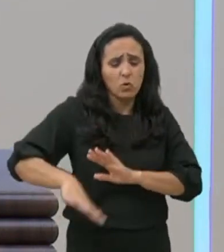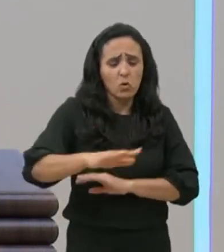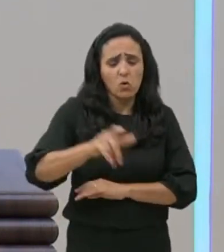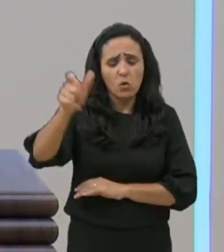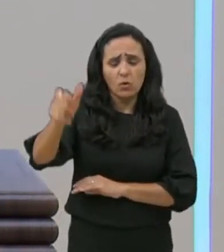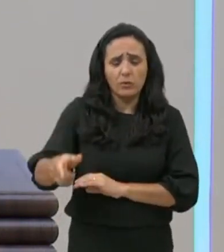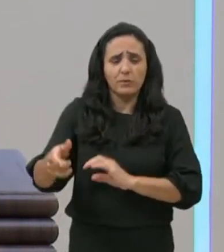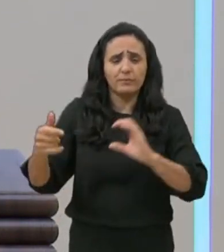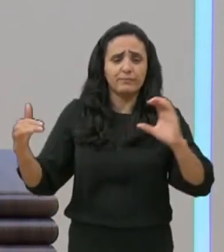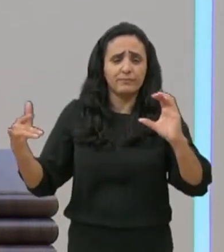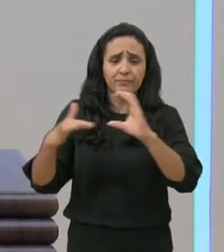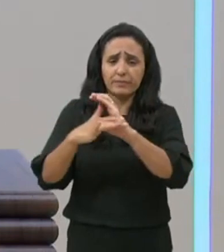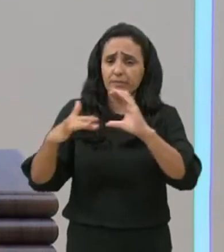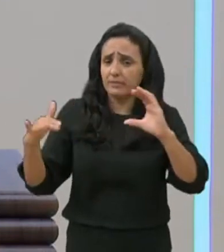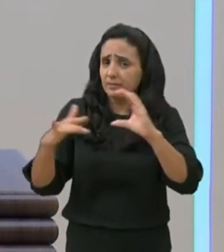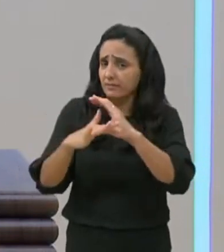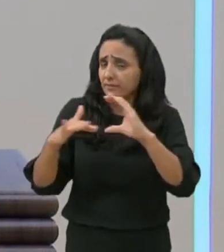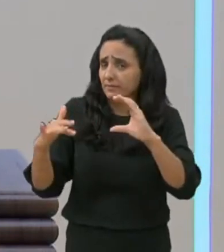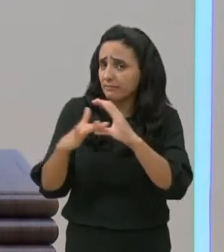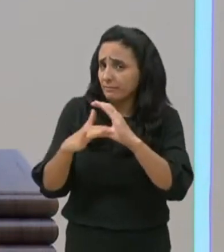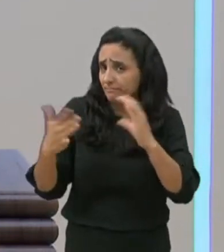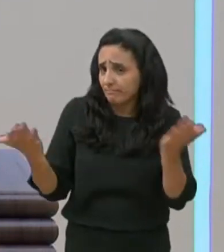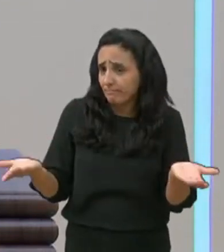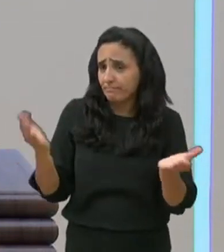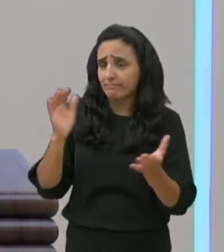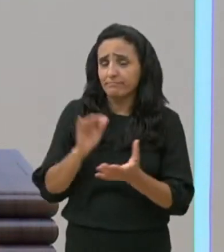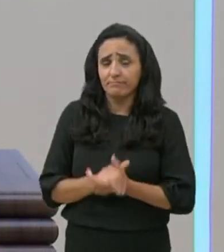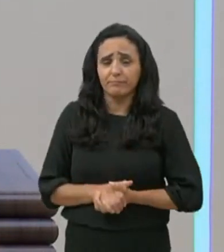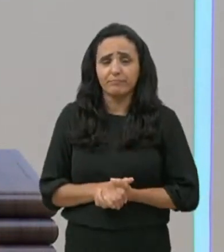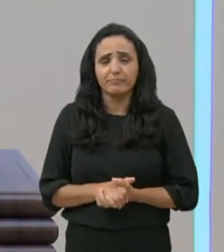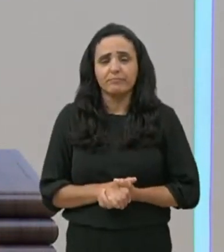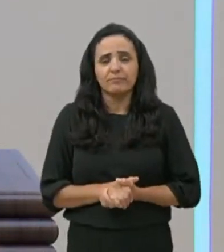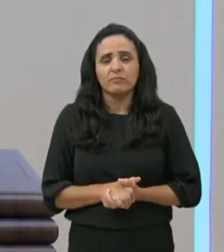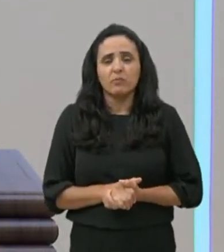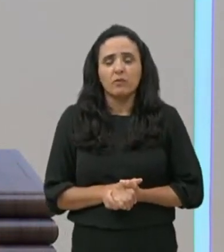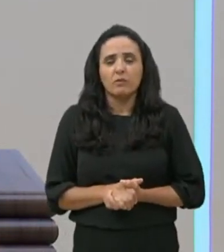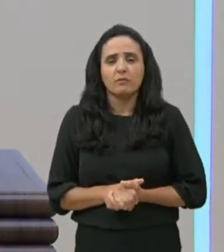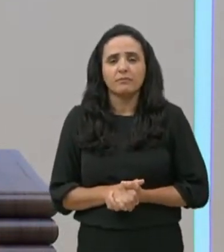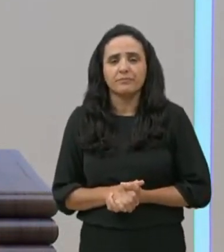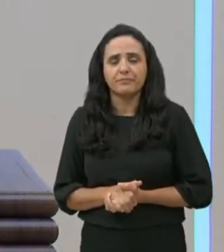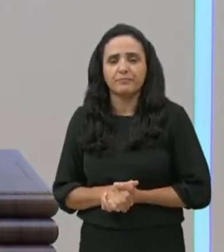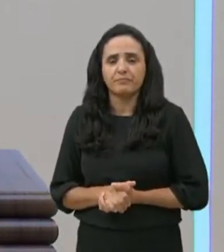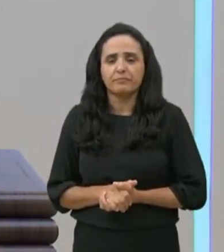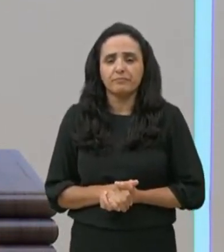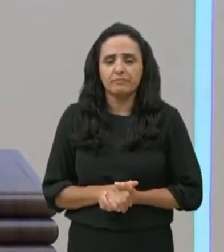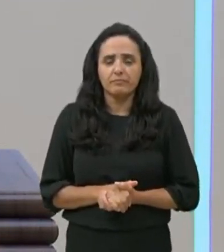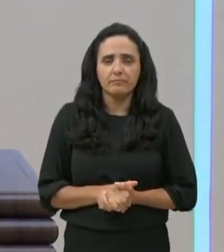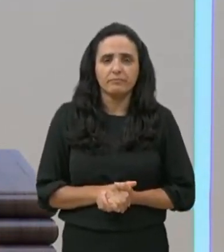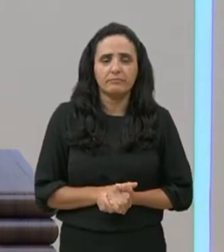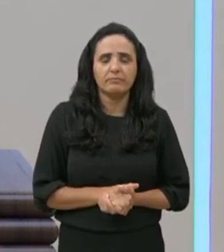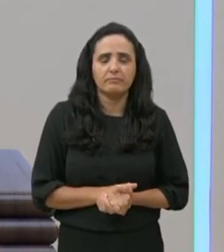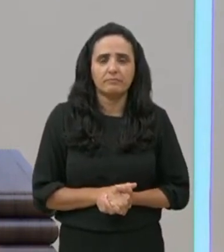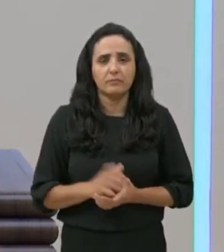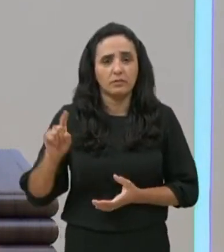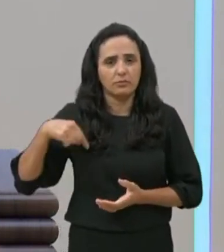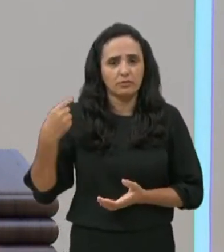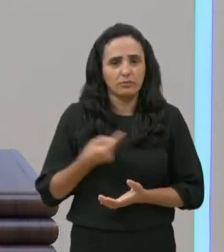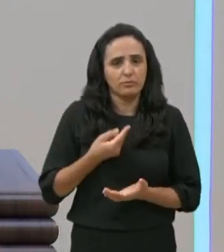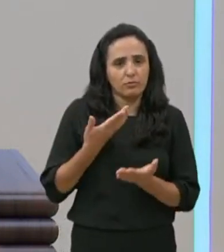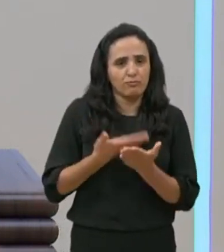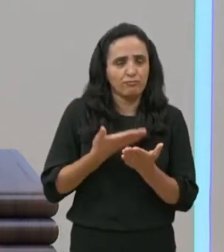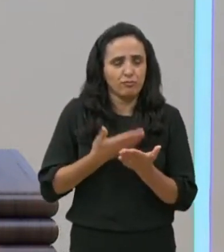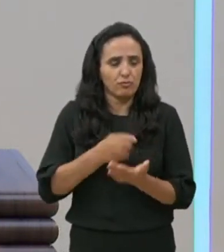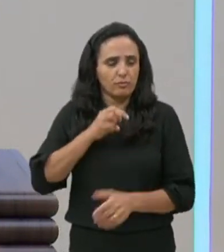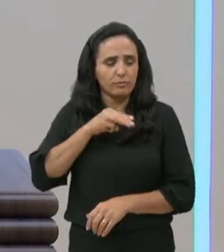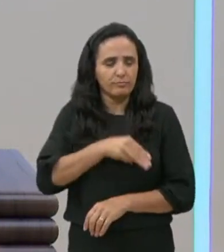Cafarnaum, e não por coincidência, o lugar onde Jesus morava. Quando a gente abre em